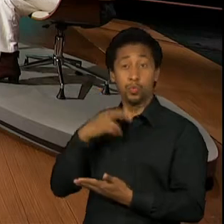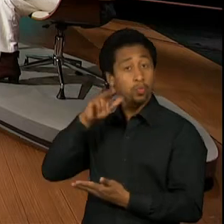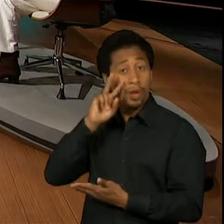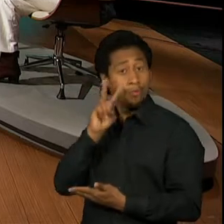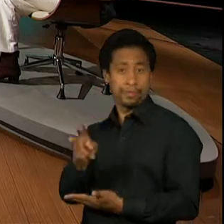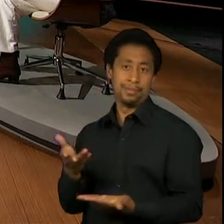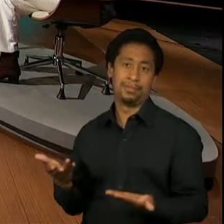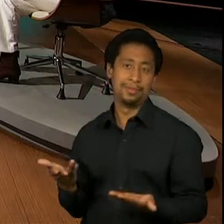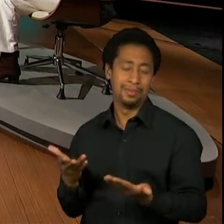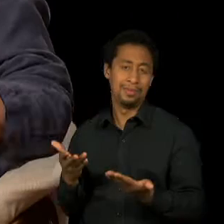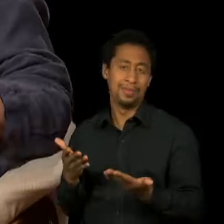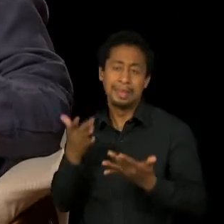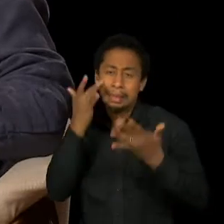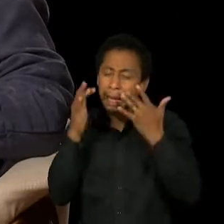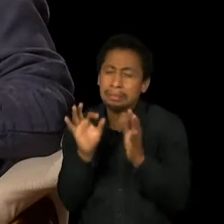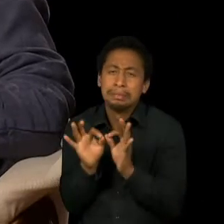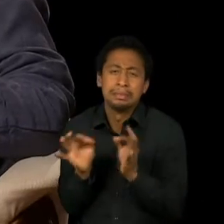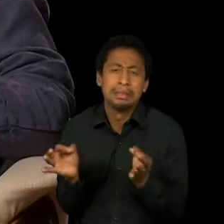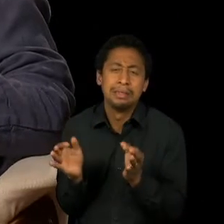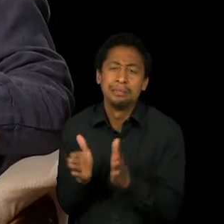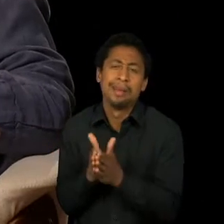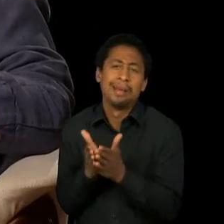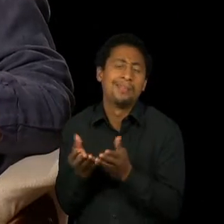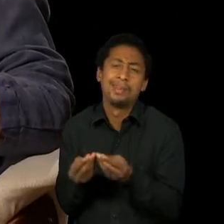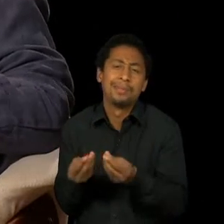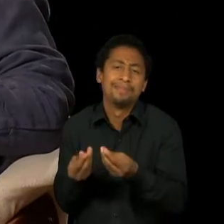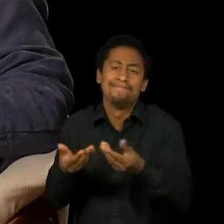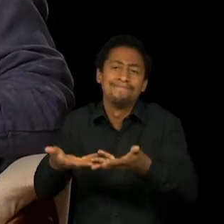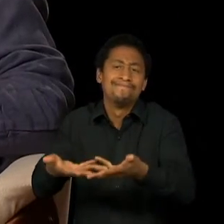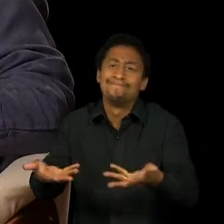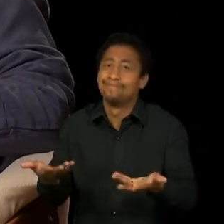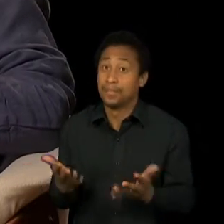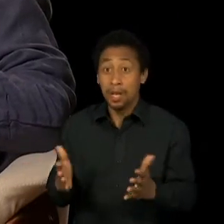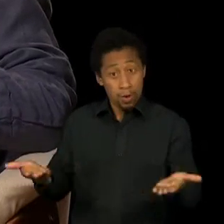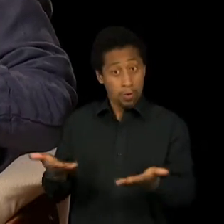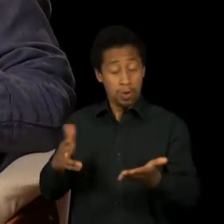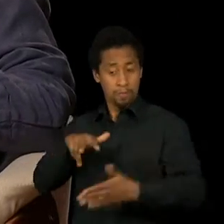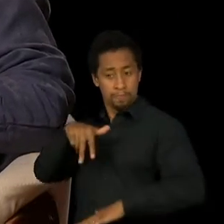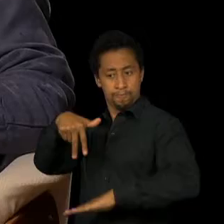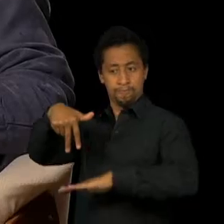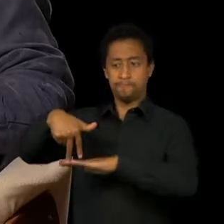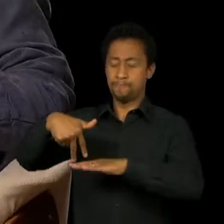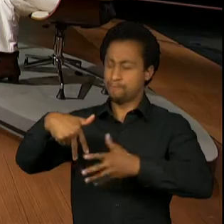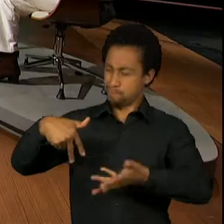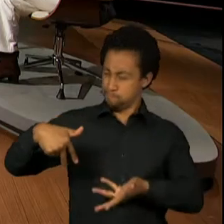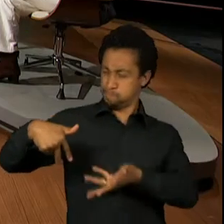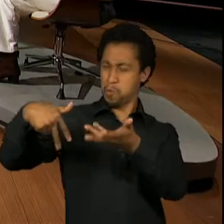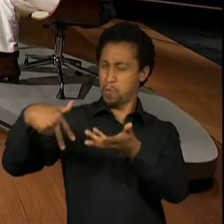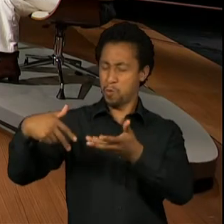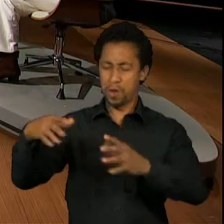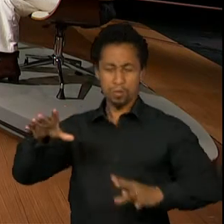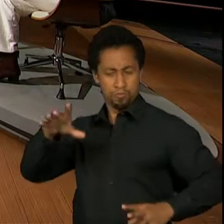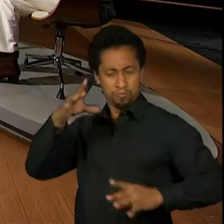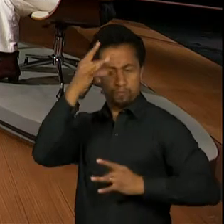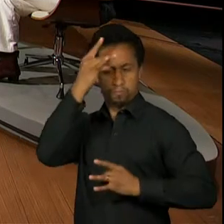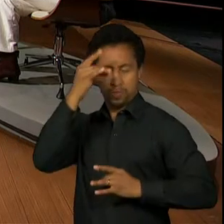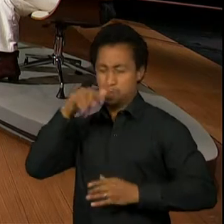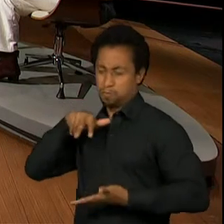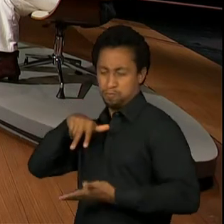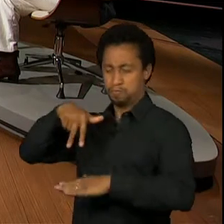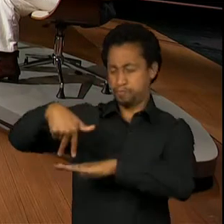E as interpretações eram muito boas, muito inteligentes e muito viscerais. Ou seja, todo mundo estava naquele aqui e agora,